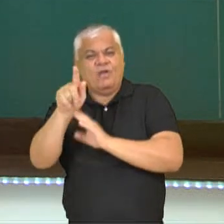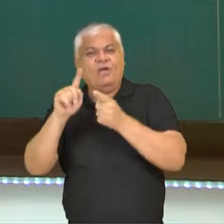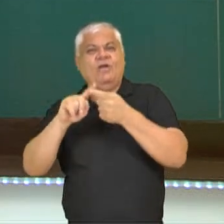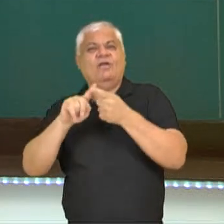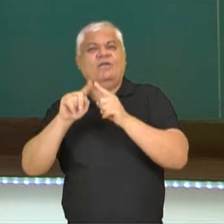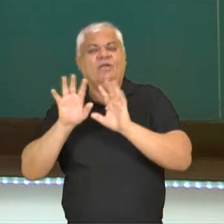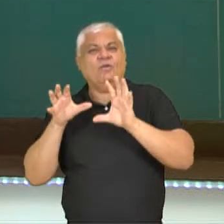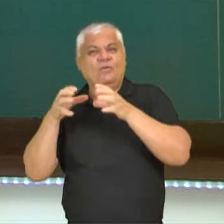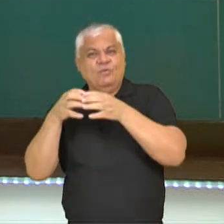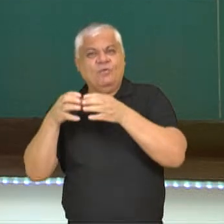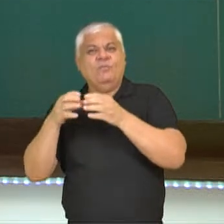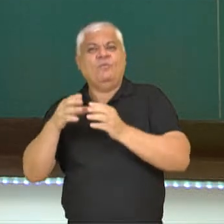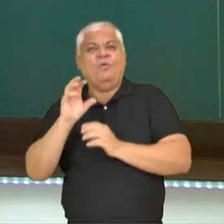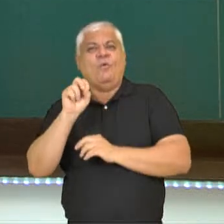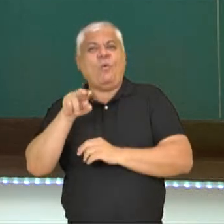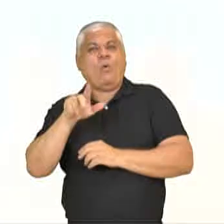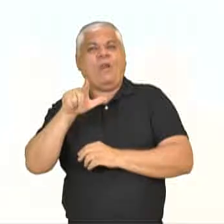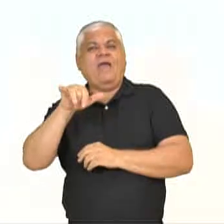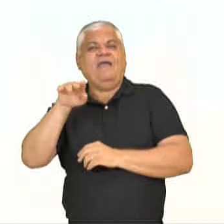online.